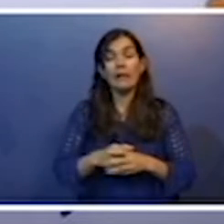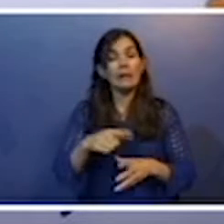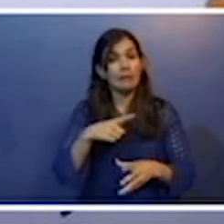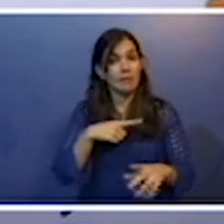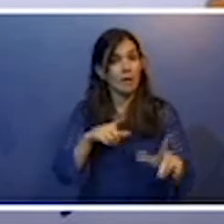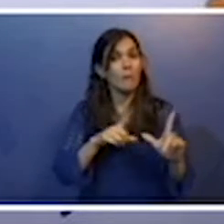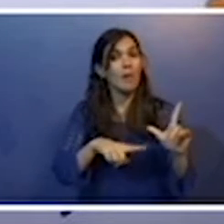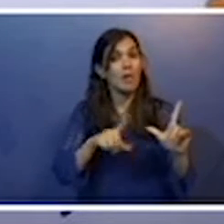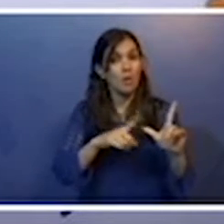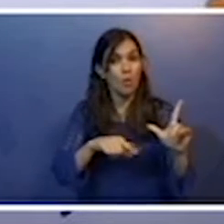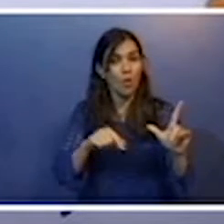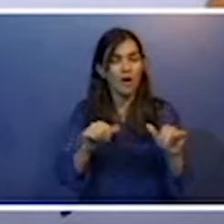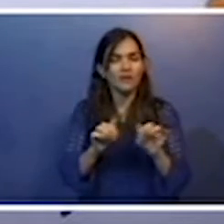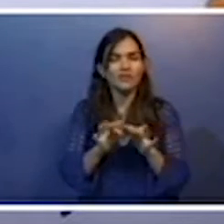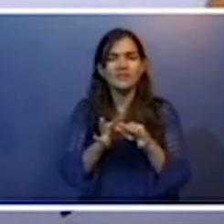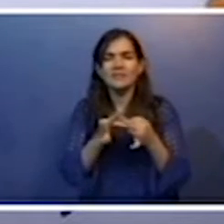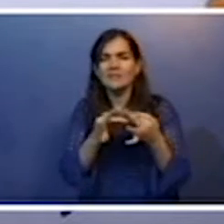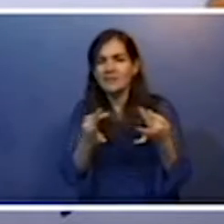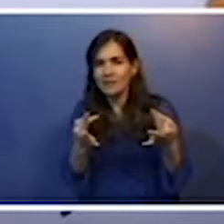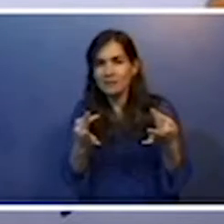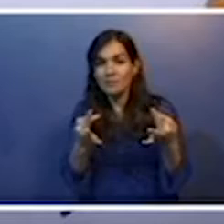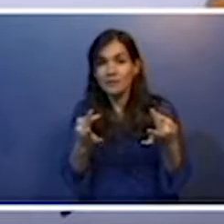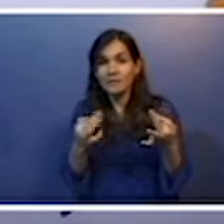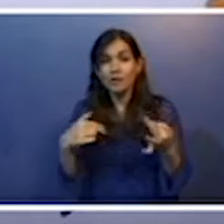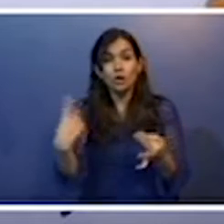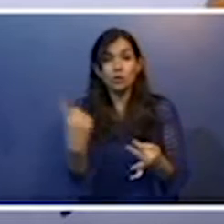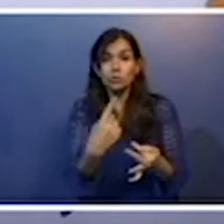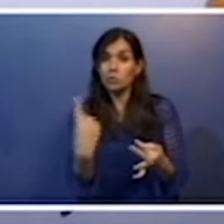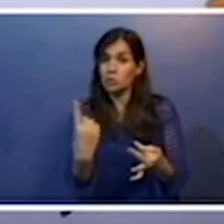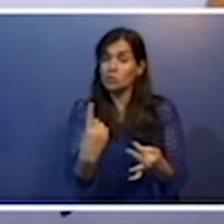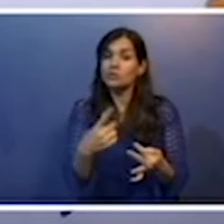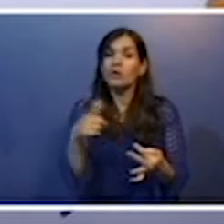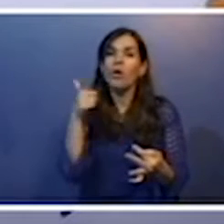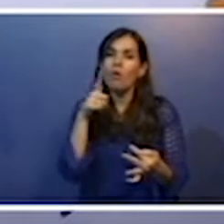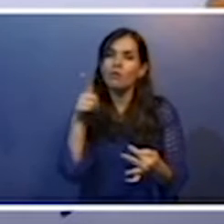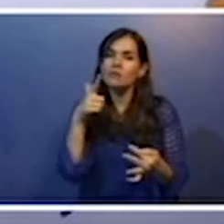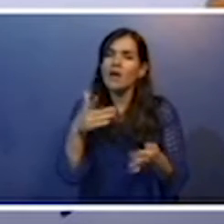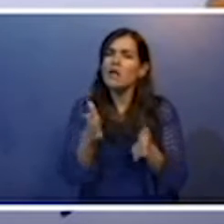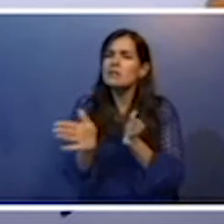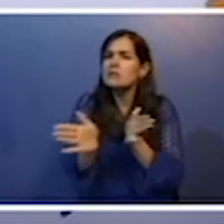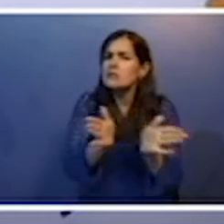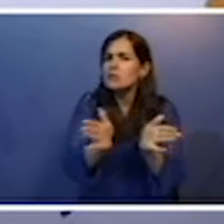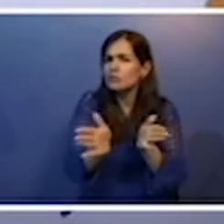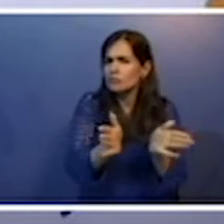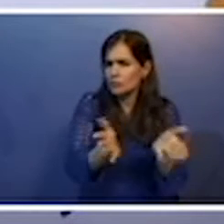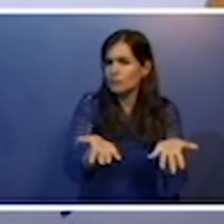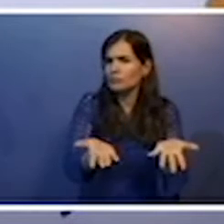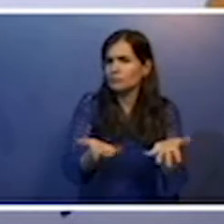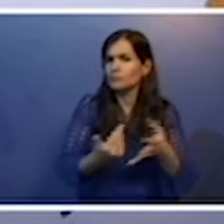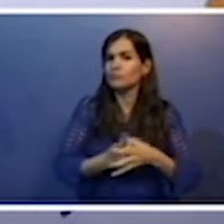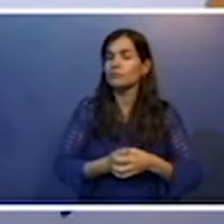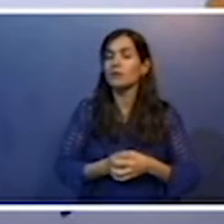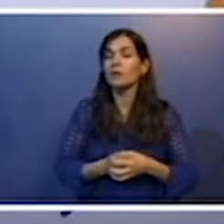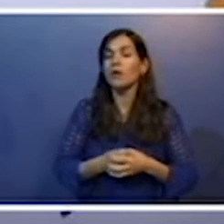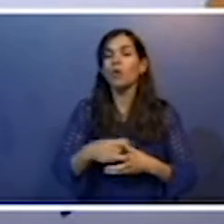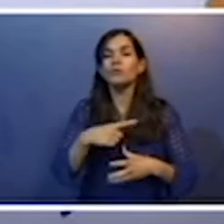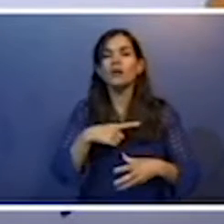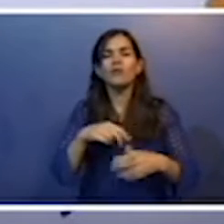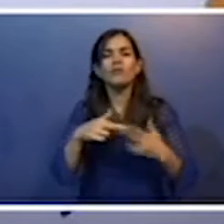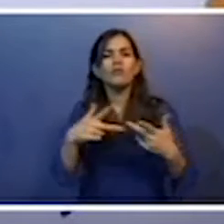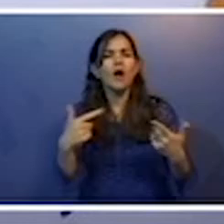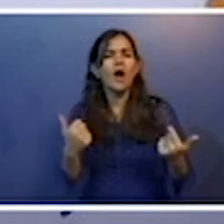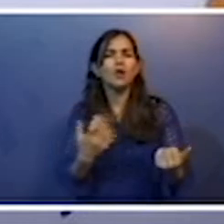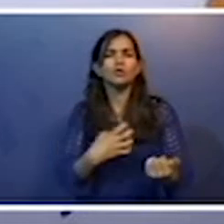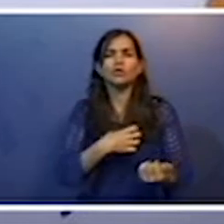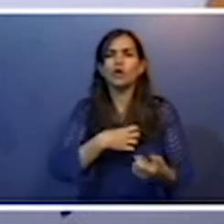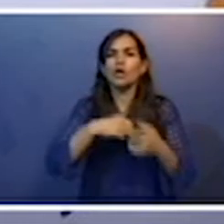linguagem mais simples e acessível a todos. Por isso que eu falei no slide anterior, os meios de divulgação.